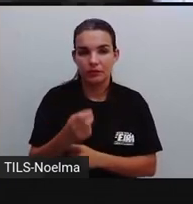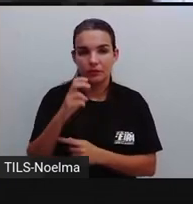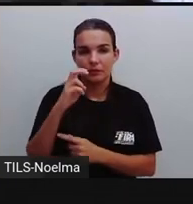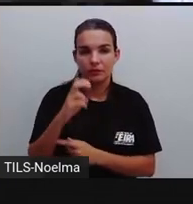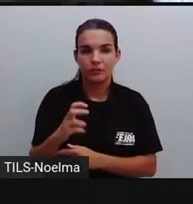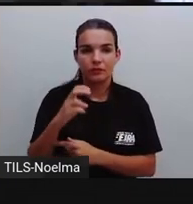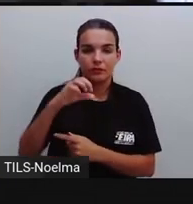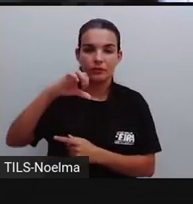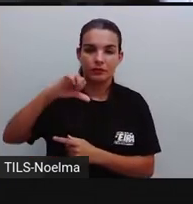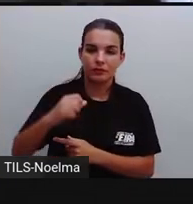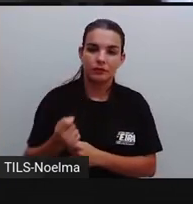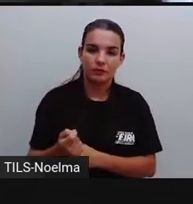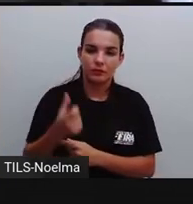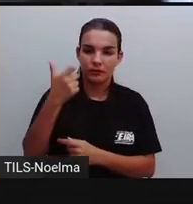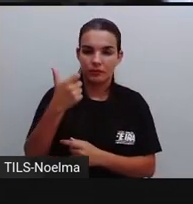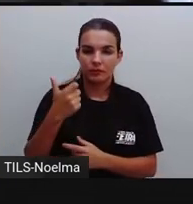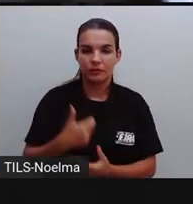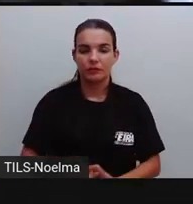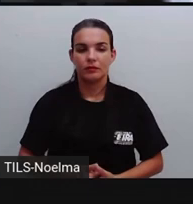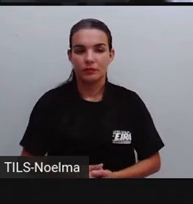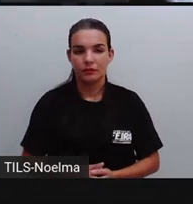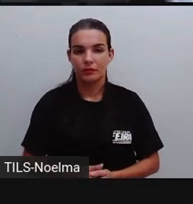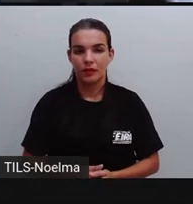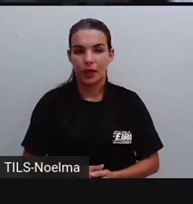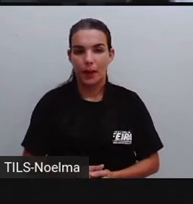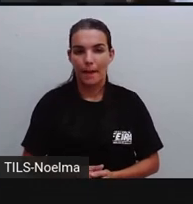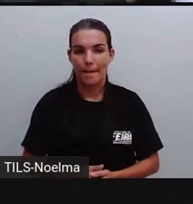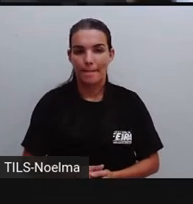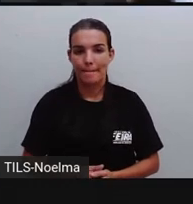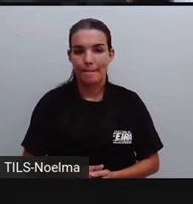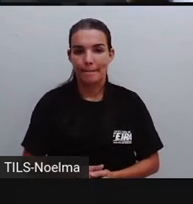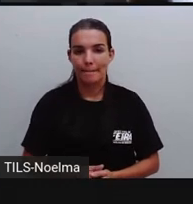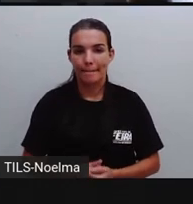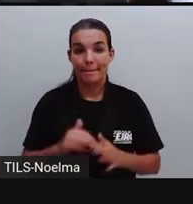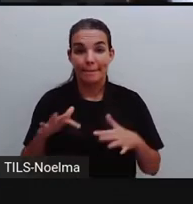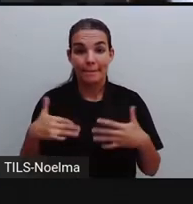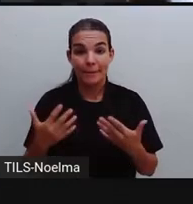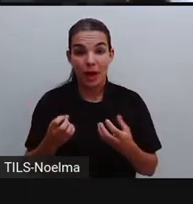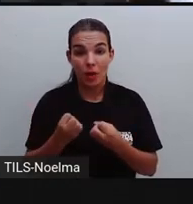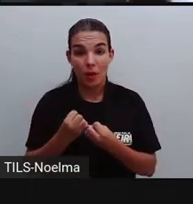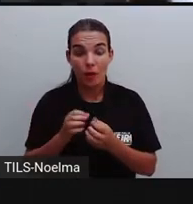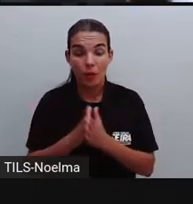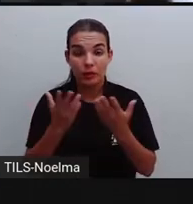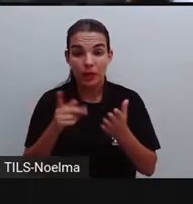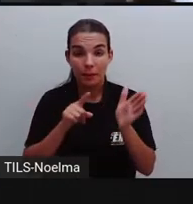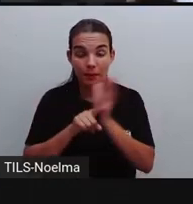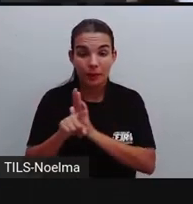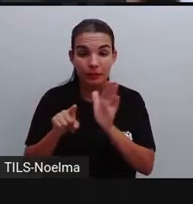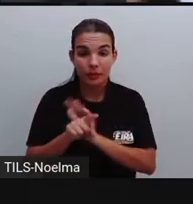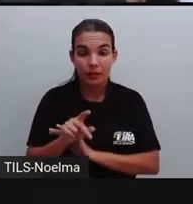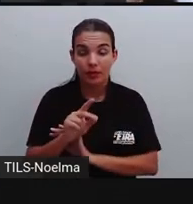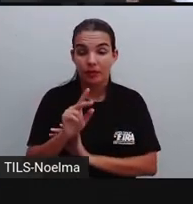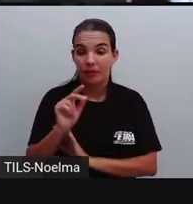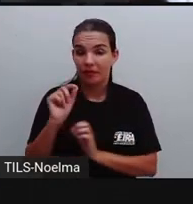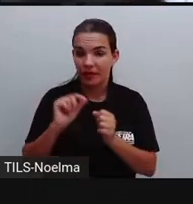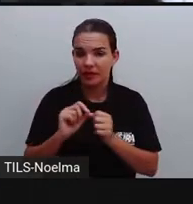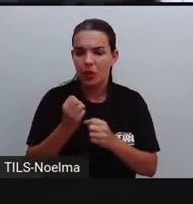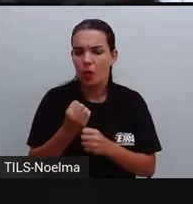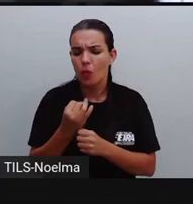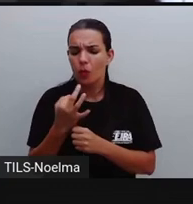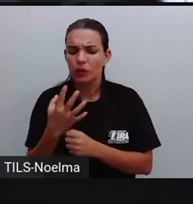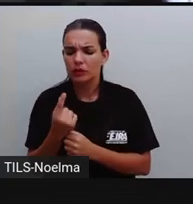,59. Então, quando a pergunta é feita, ó, quantos reais se